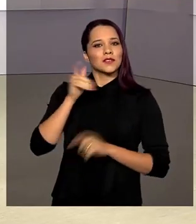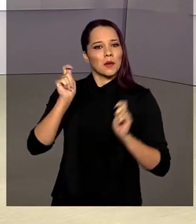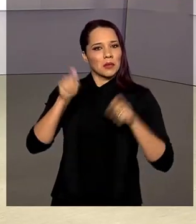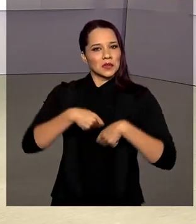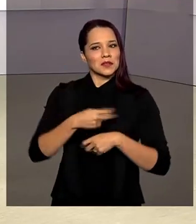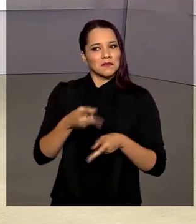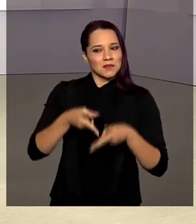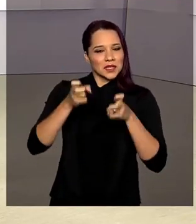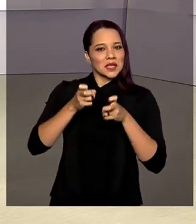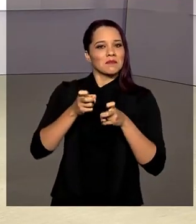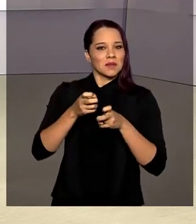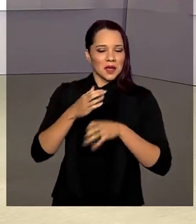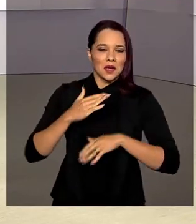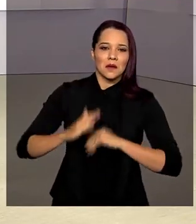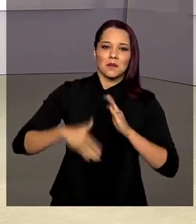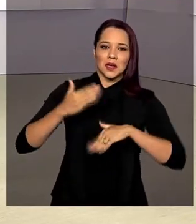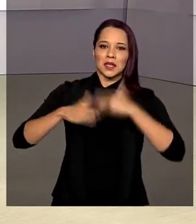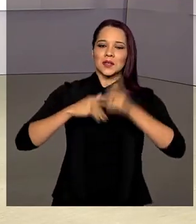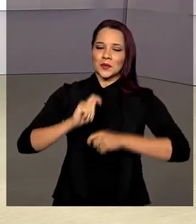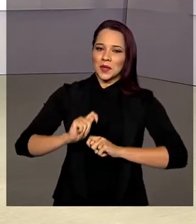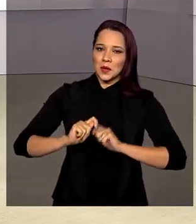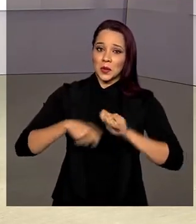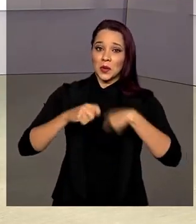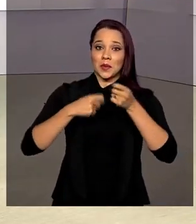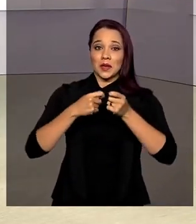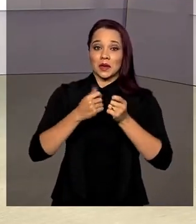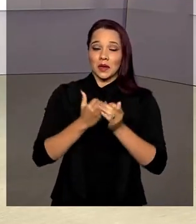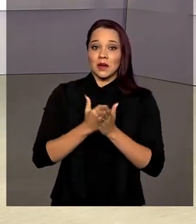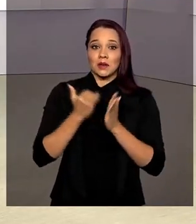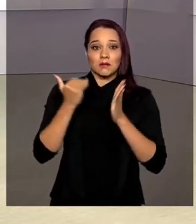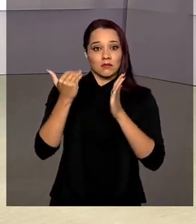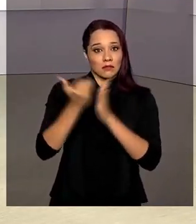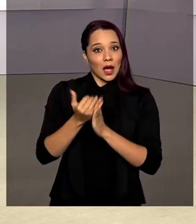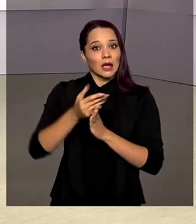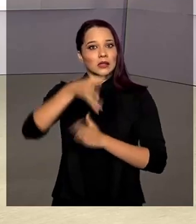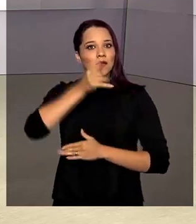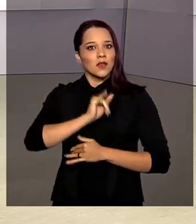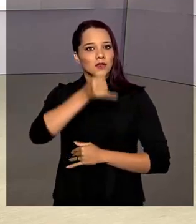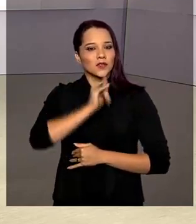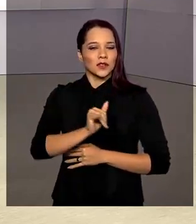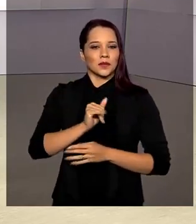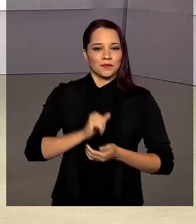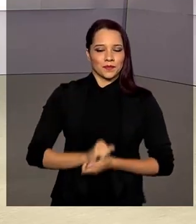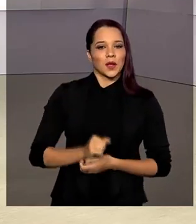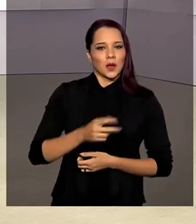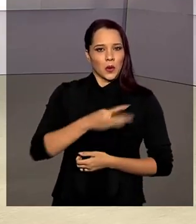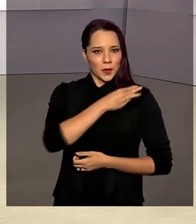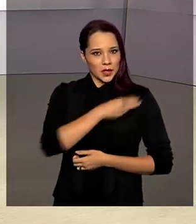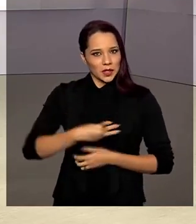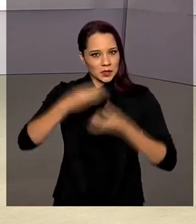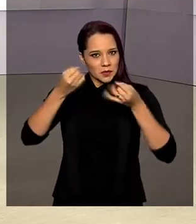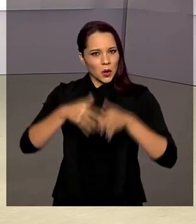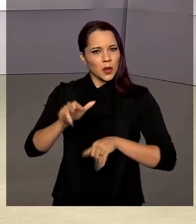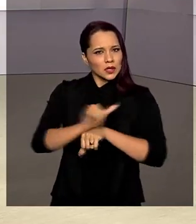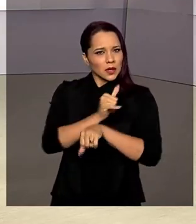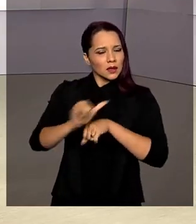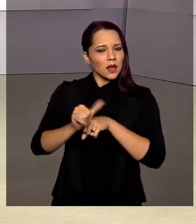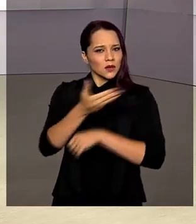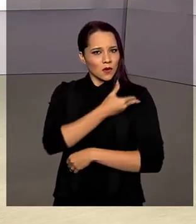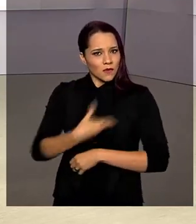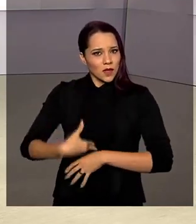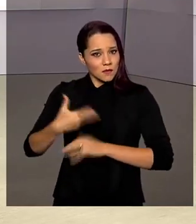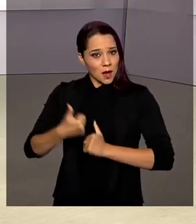visualizar sinais de recuperação da economia com maior demanda por energia. O ministro citou medidas do governo para